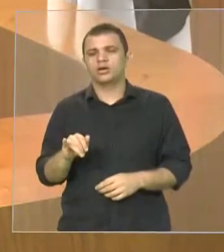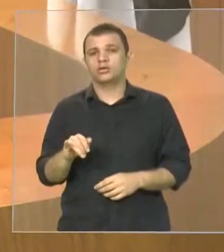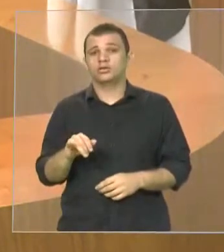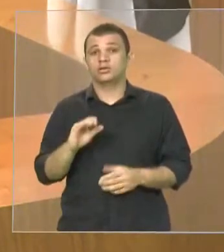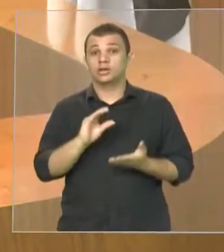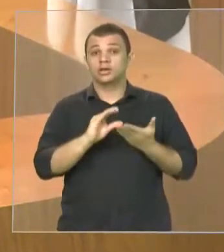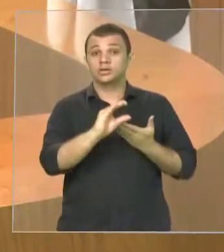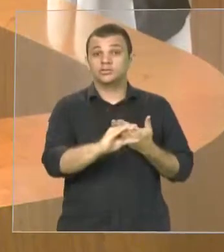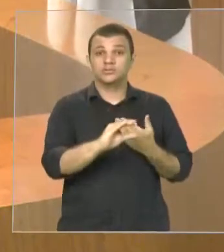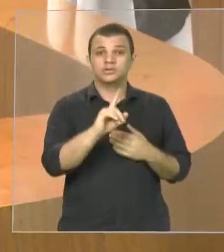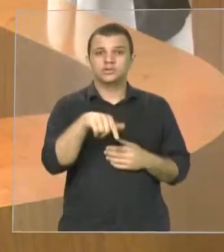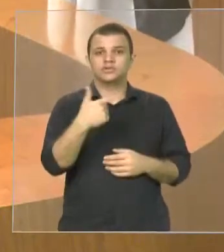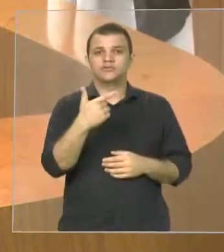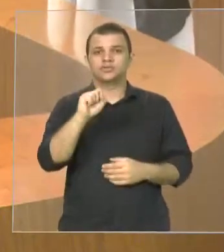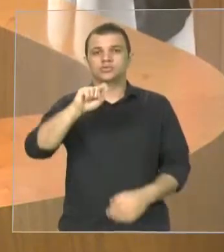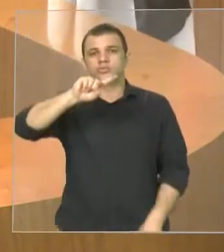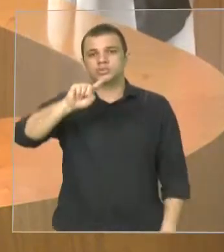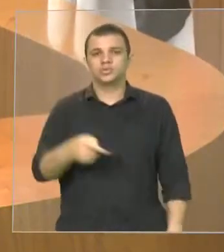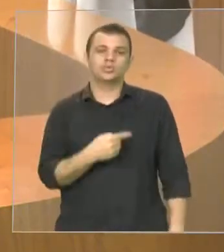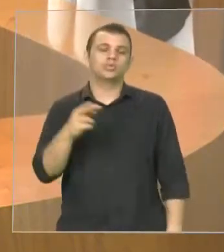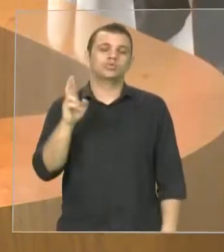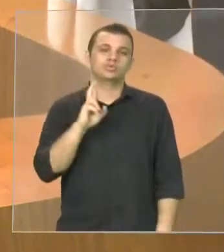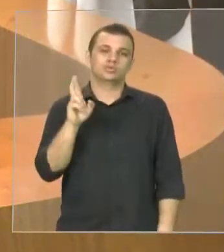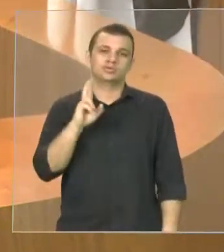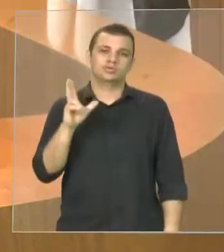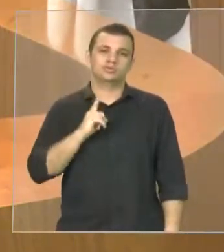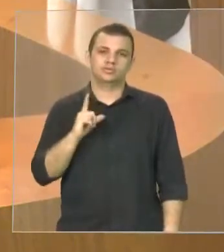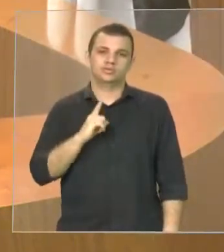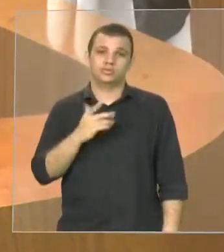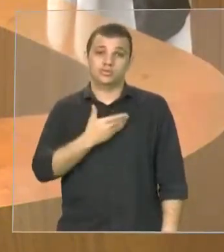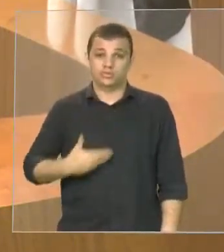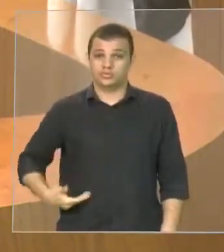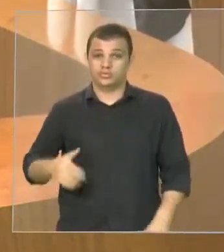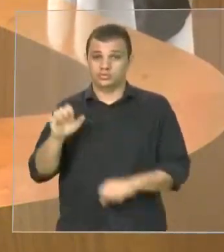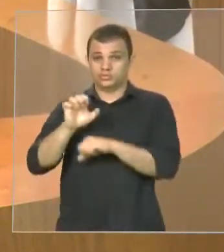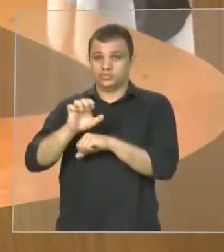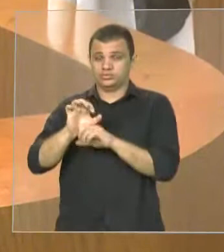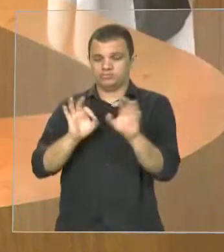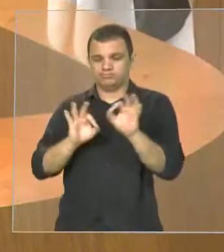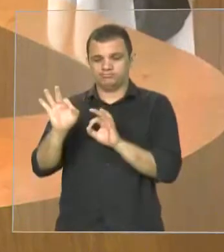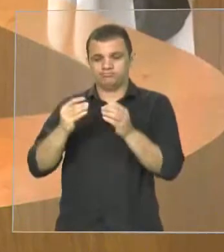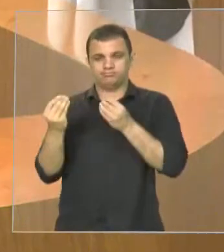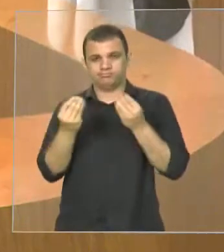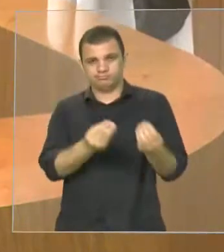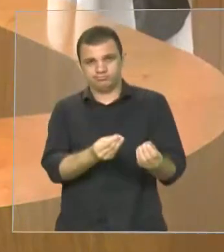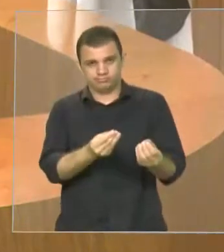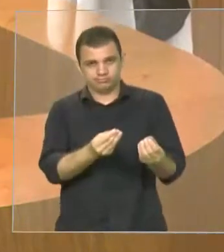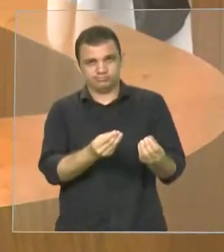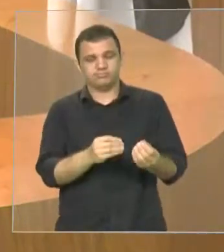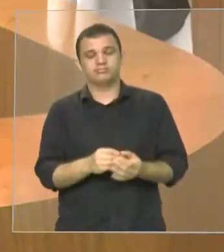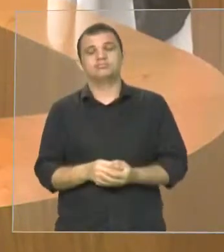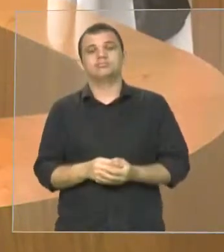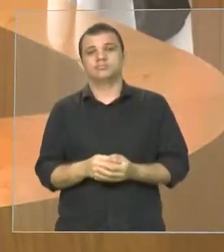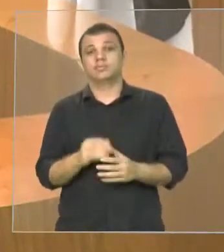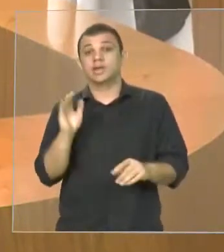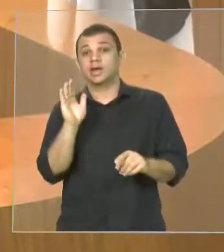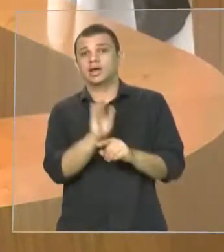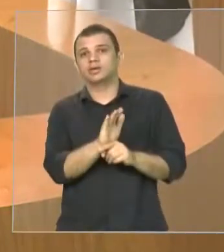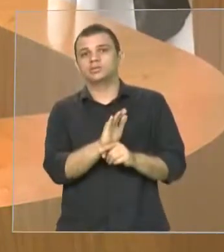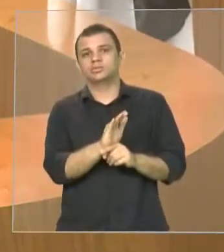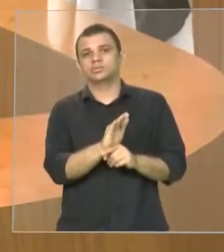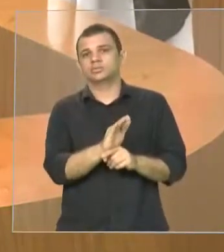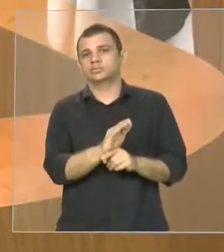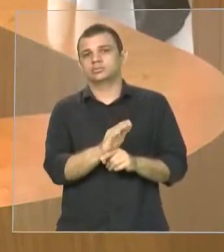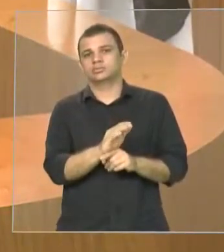28 milhões de reais caros colegas que o governo do estado está fazendo beneficiando diretamente dois